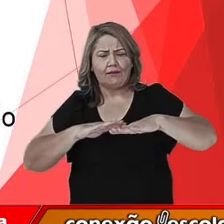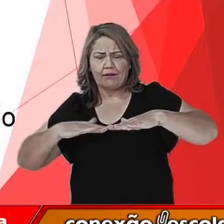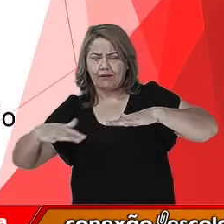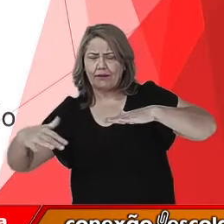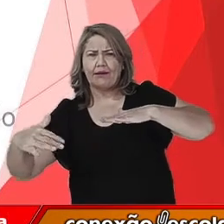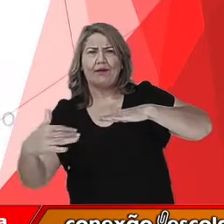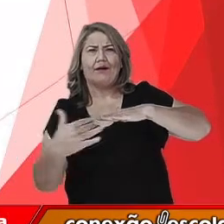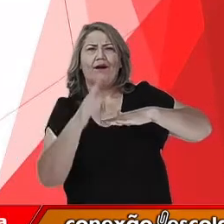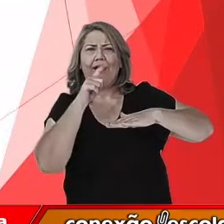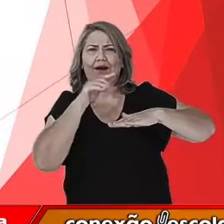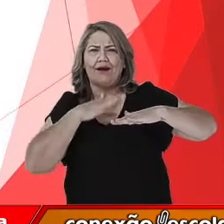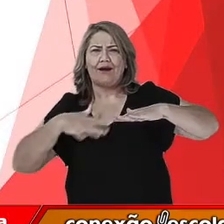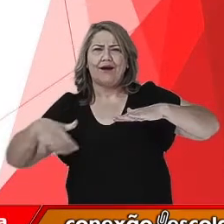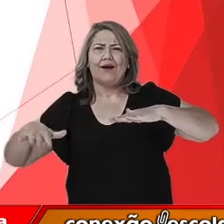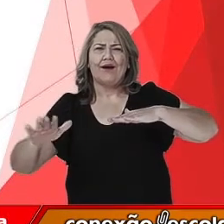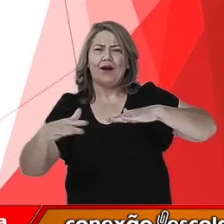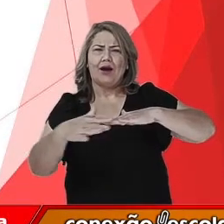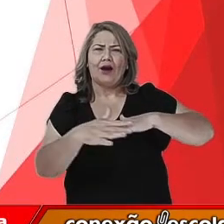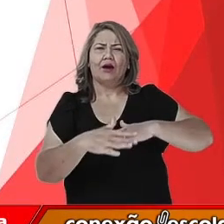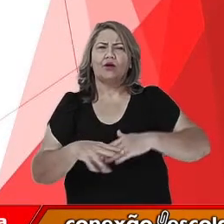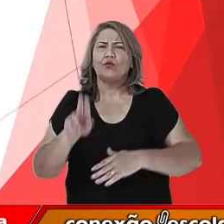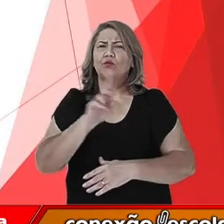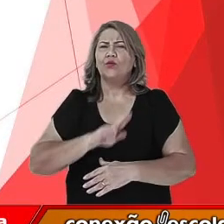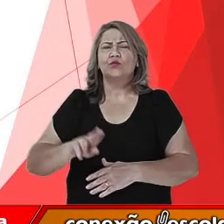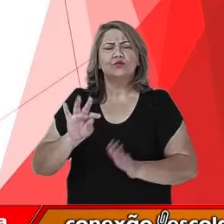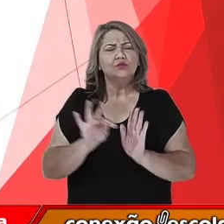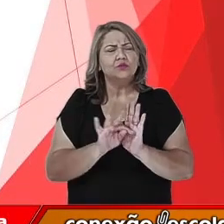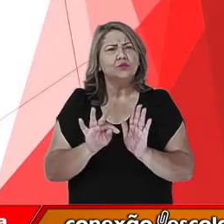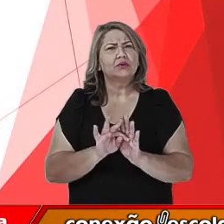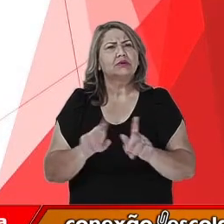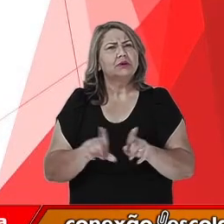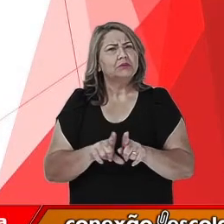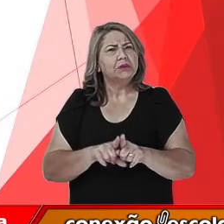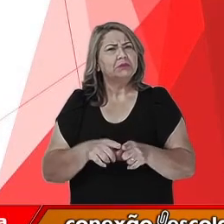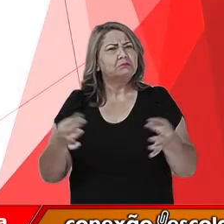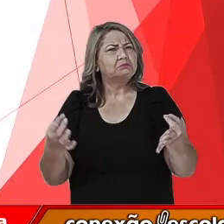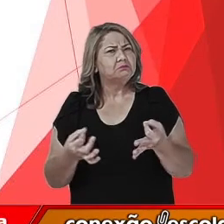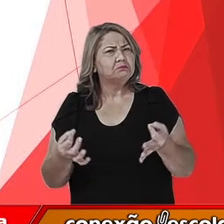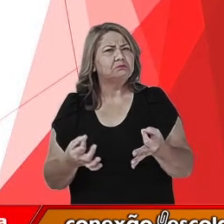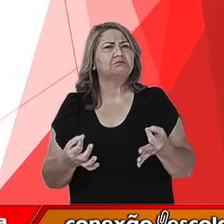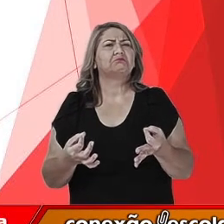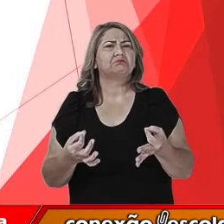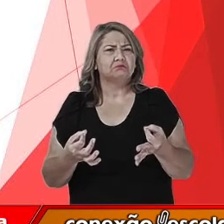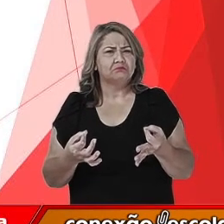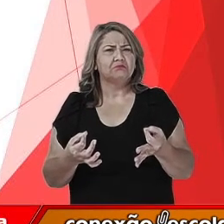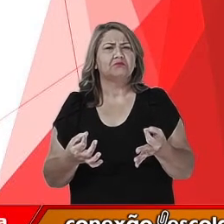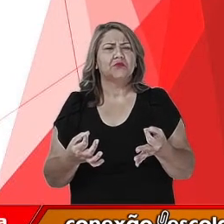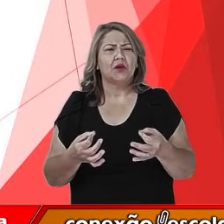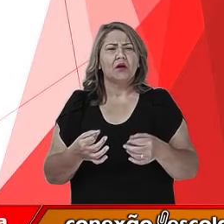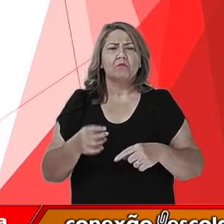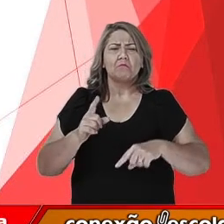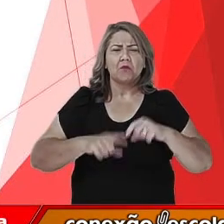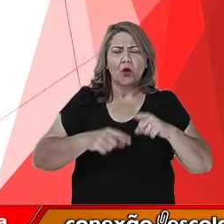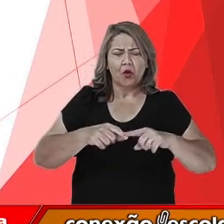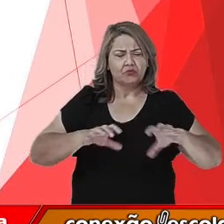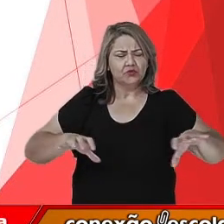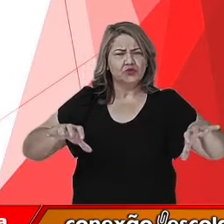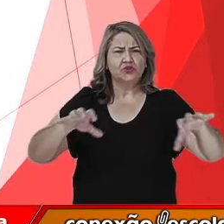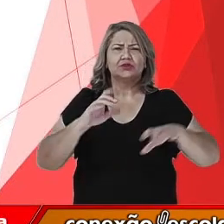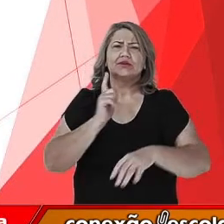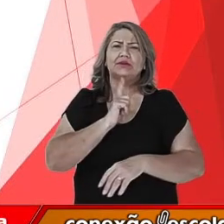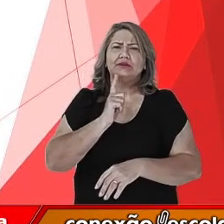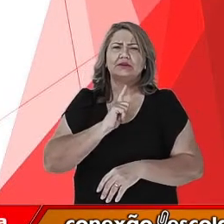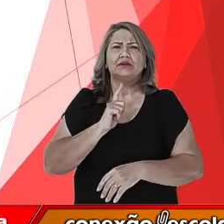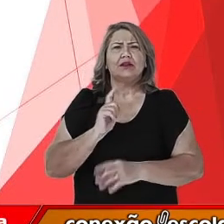e eles utilizavam técnica também para os seus mortos. Esse Sambaquis é um exemplo disso.